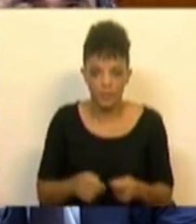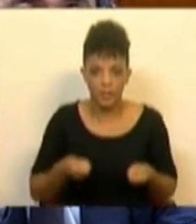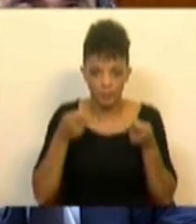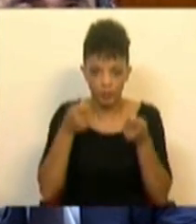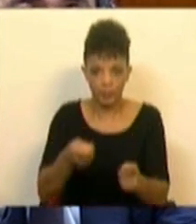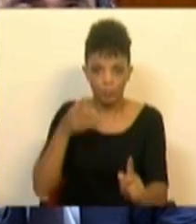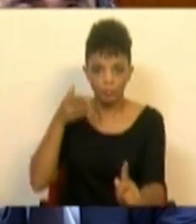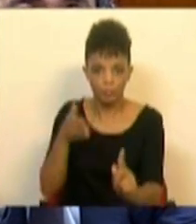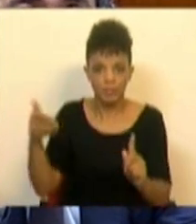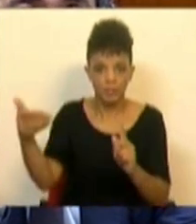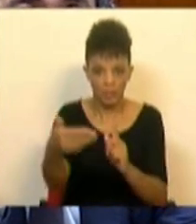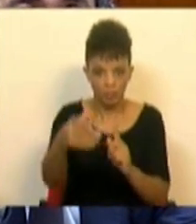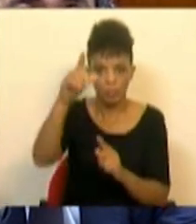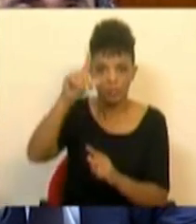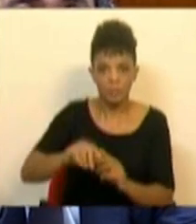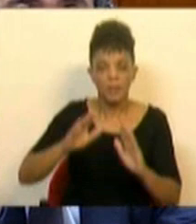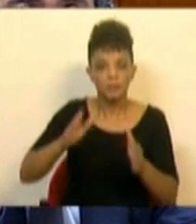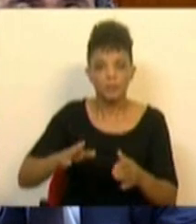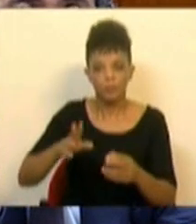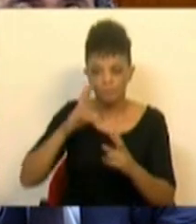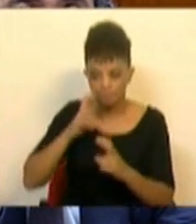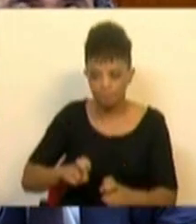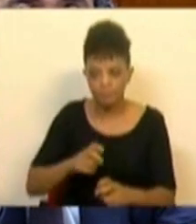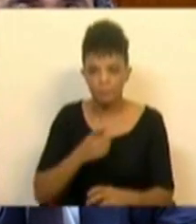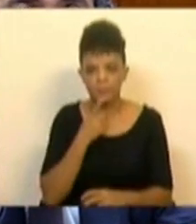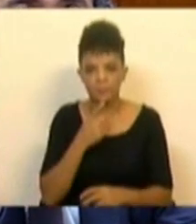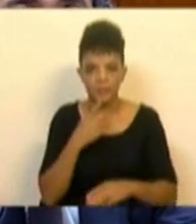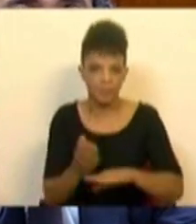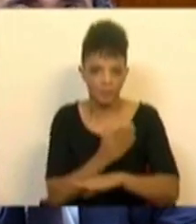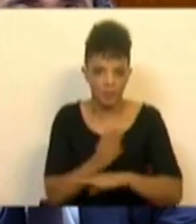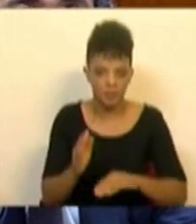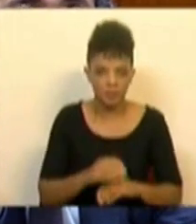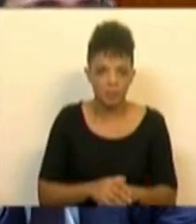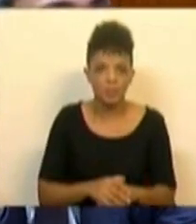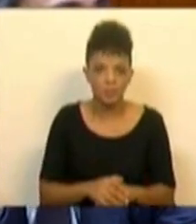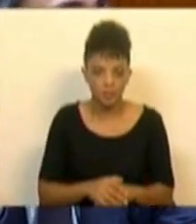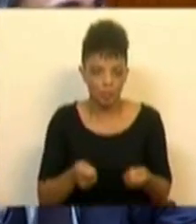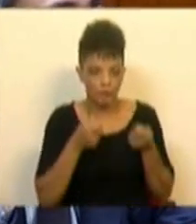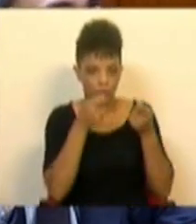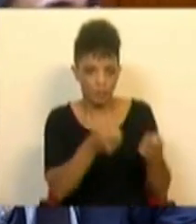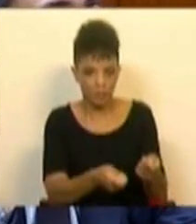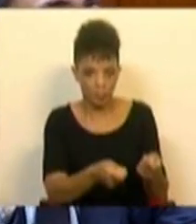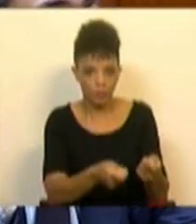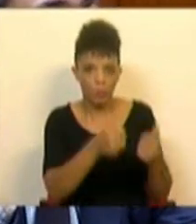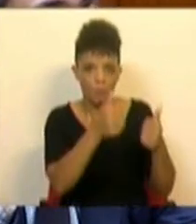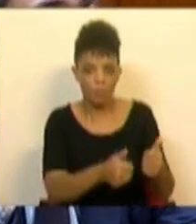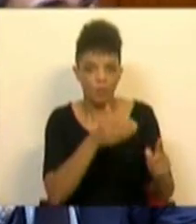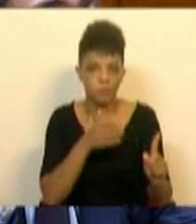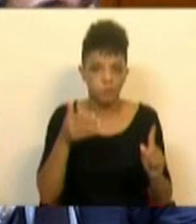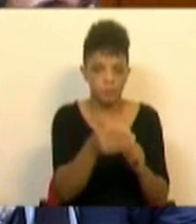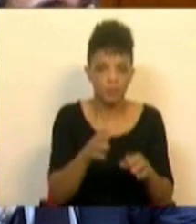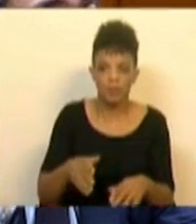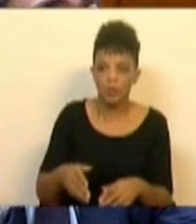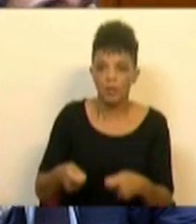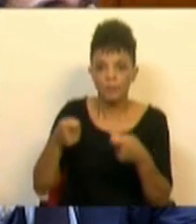investimento indireto também há que identificar e distinguir aquilo que é o bom investimento pela via indireta